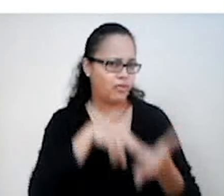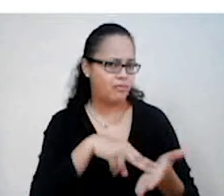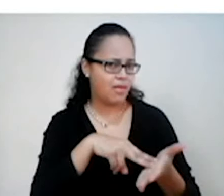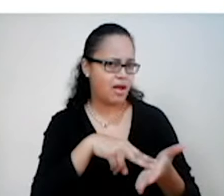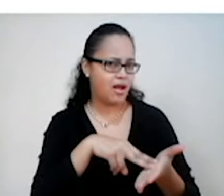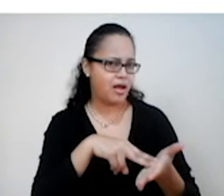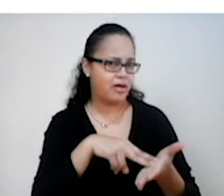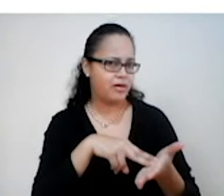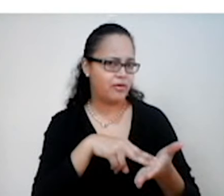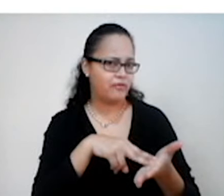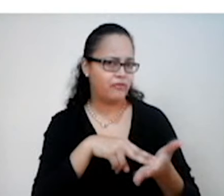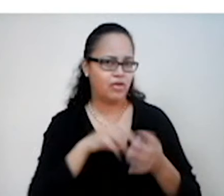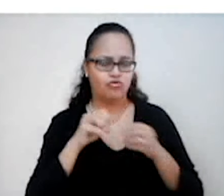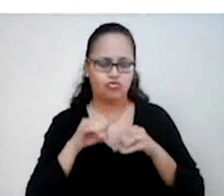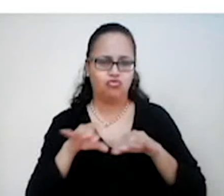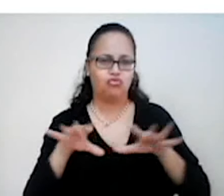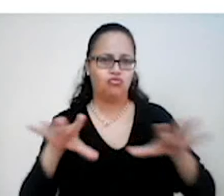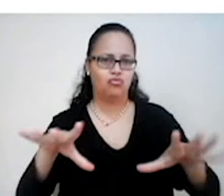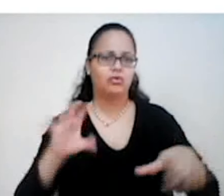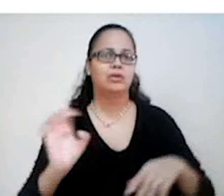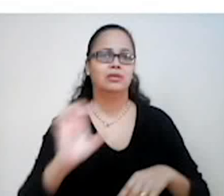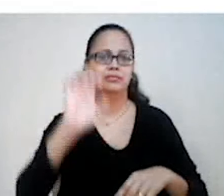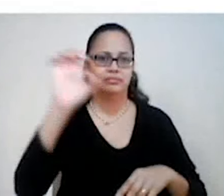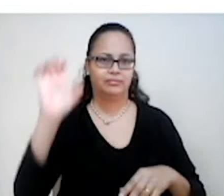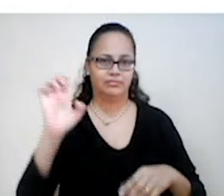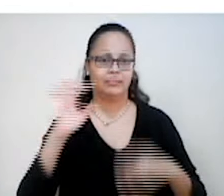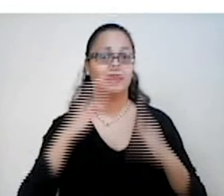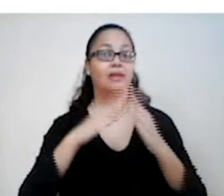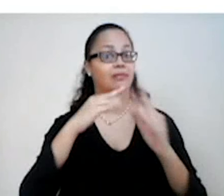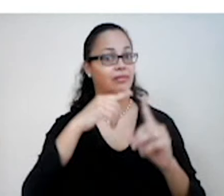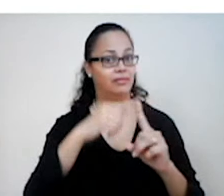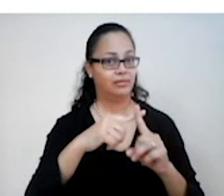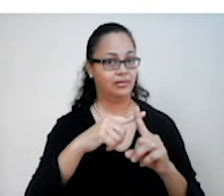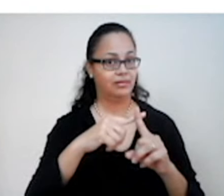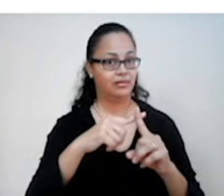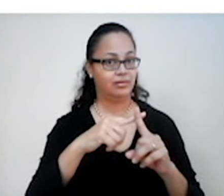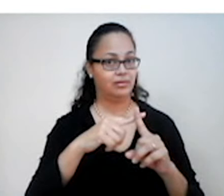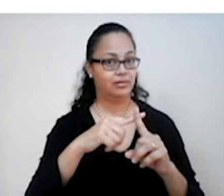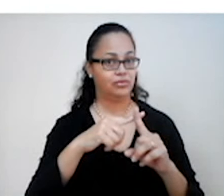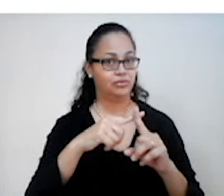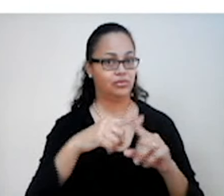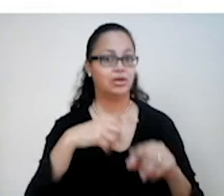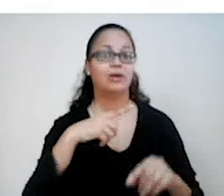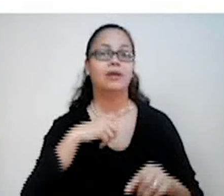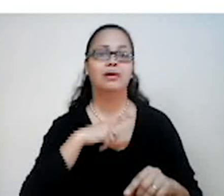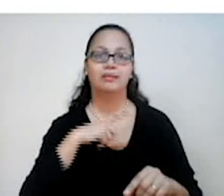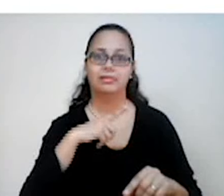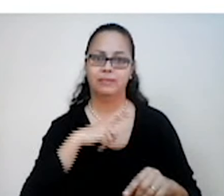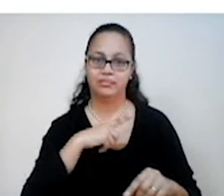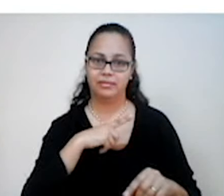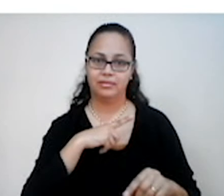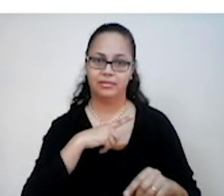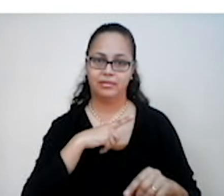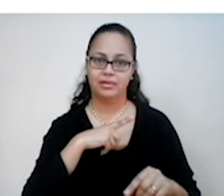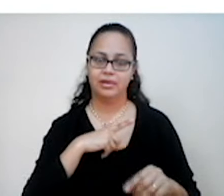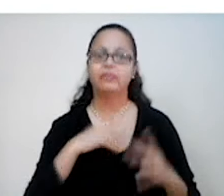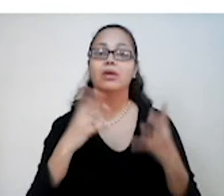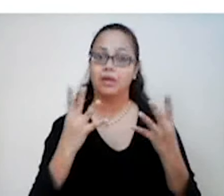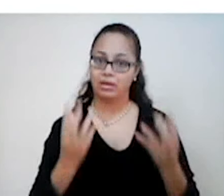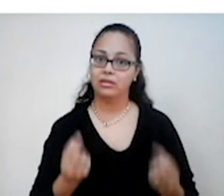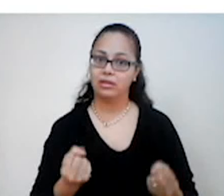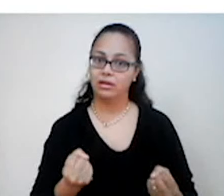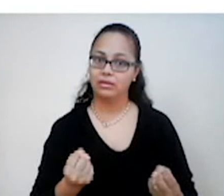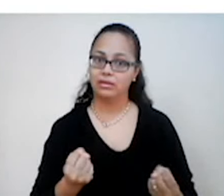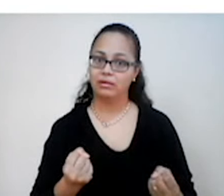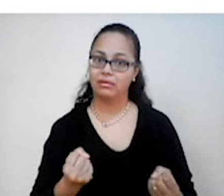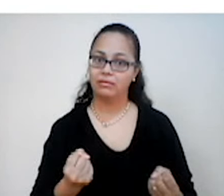crescia em várias regiões da Europa, o clero passou, né? Teve que ser mais tolerante com as atividades